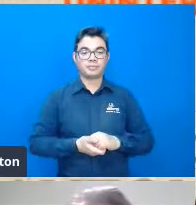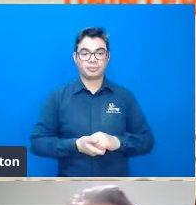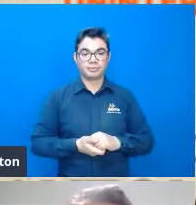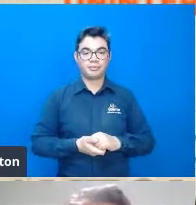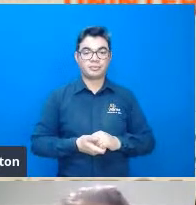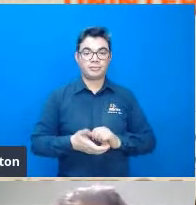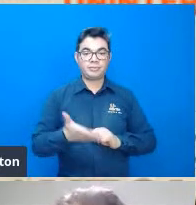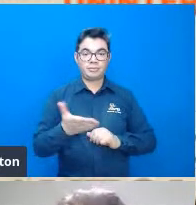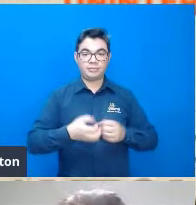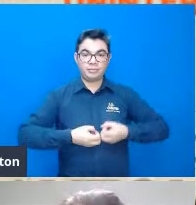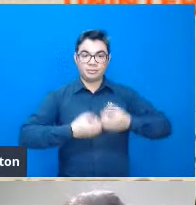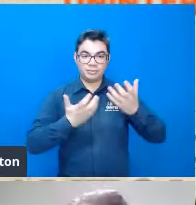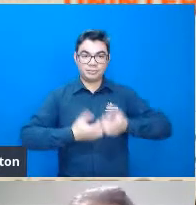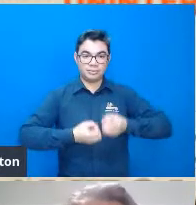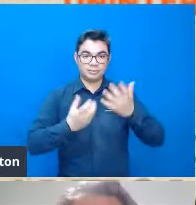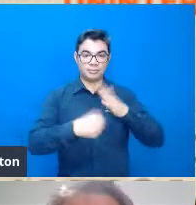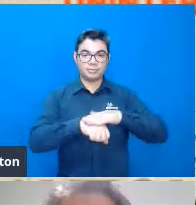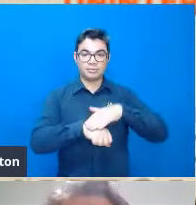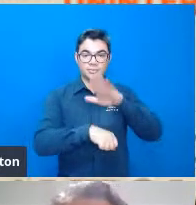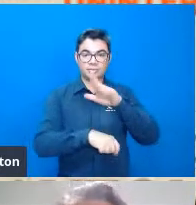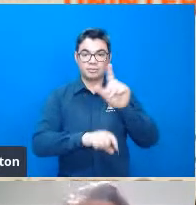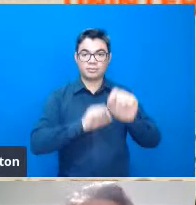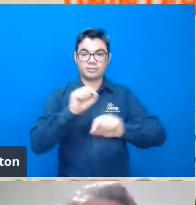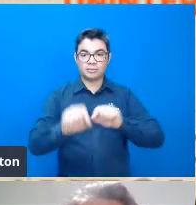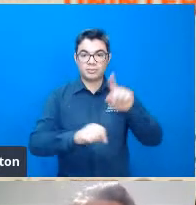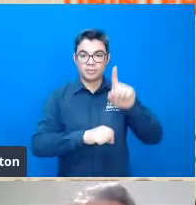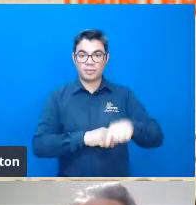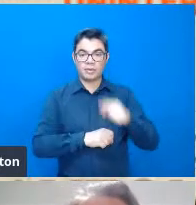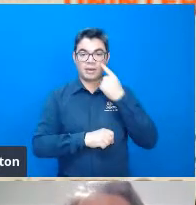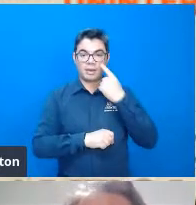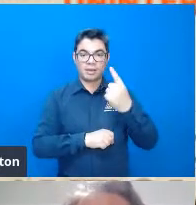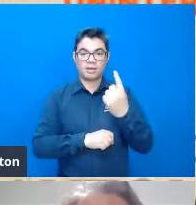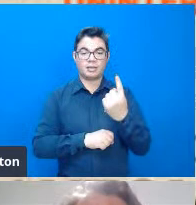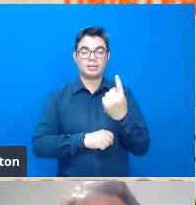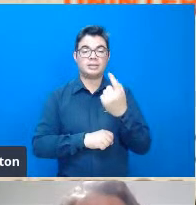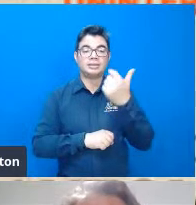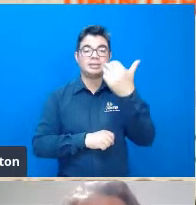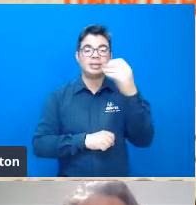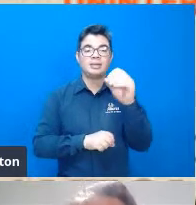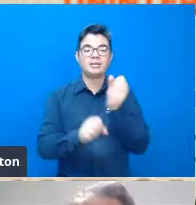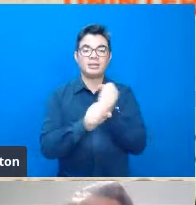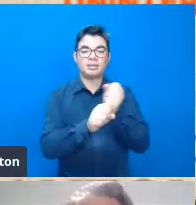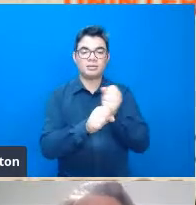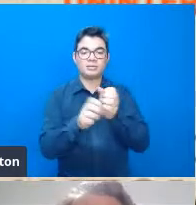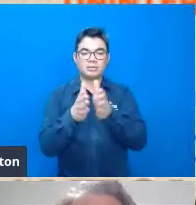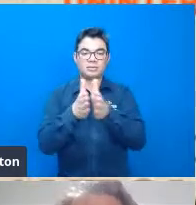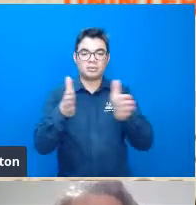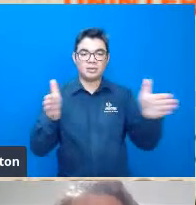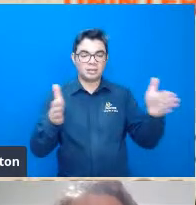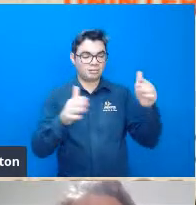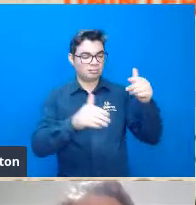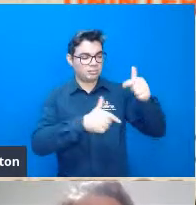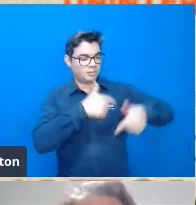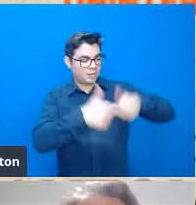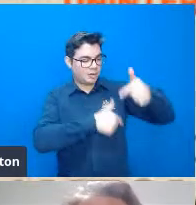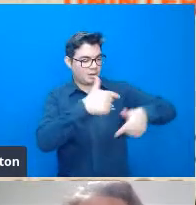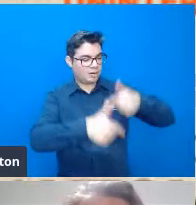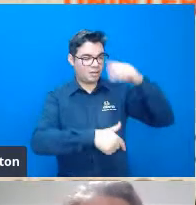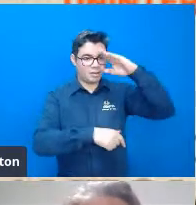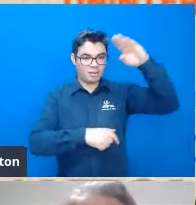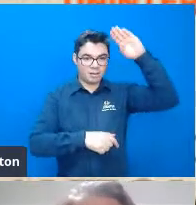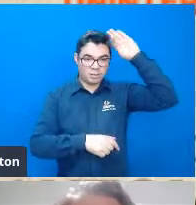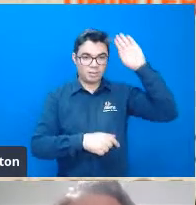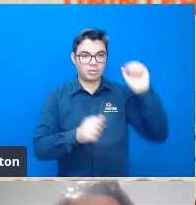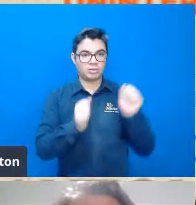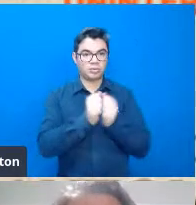essa inspiração foi tão, tão grande que em menos de uma década ele fez quase toda a sua carreira acadêmica, né, ele se